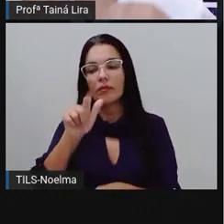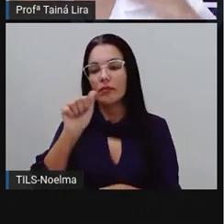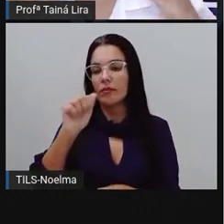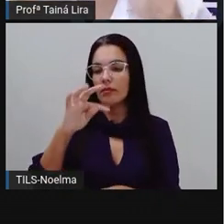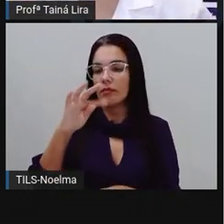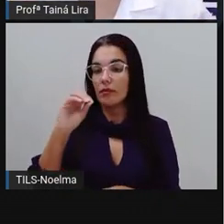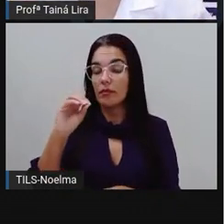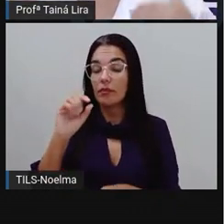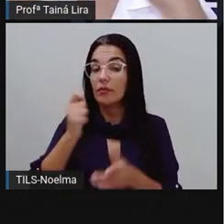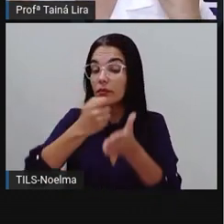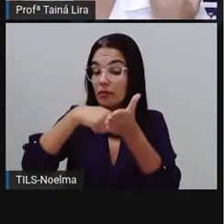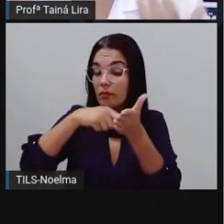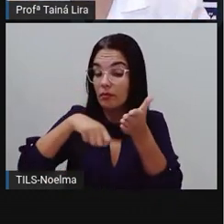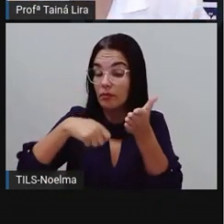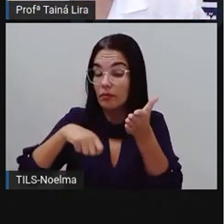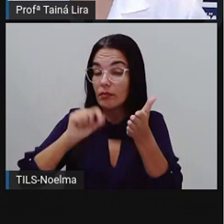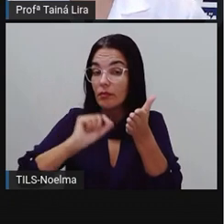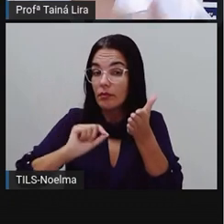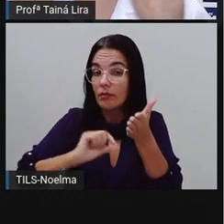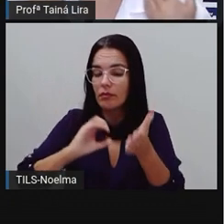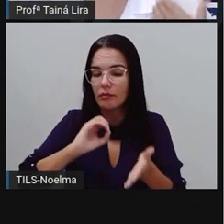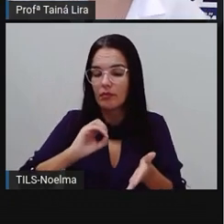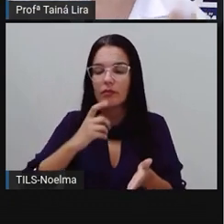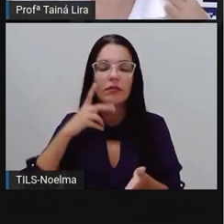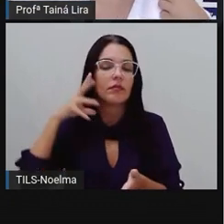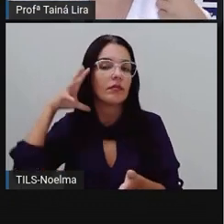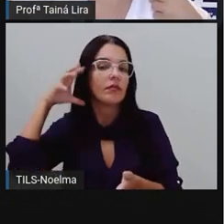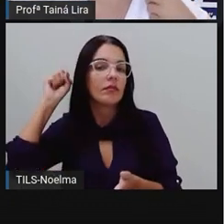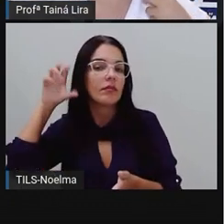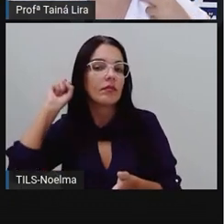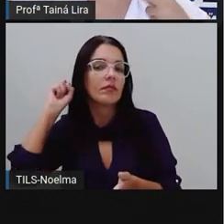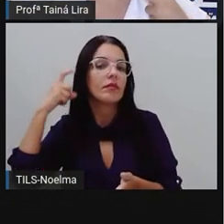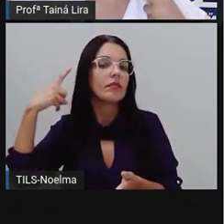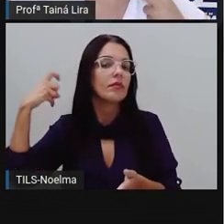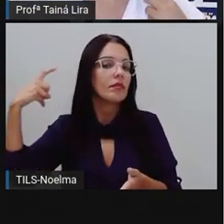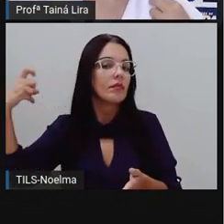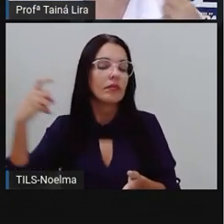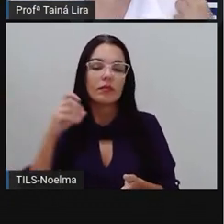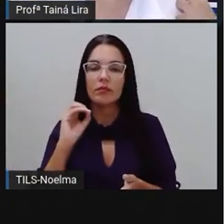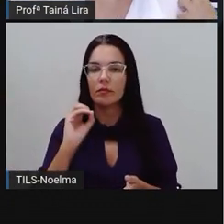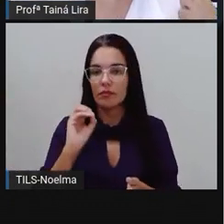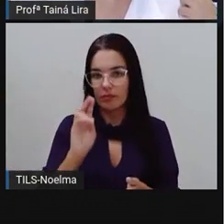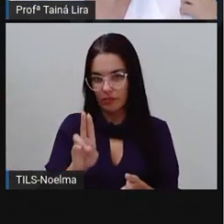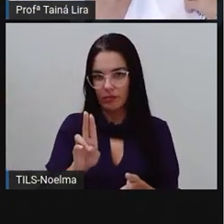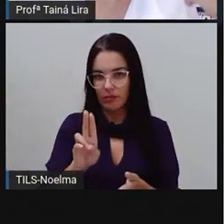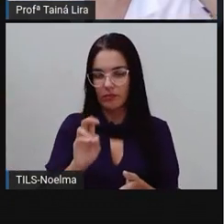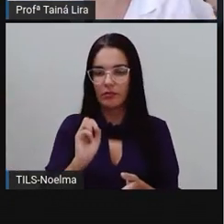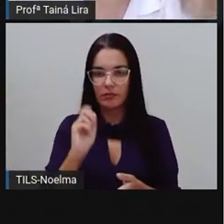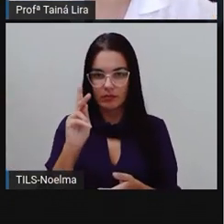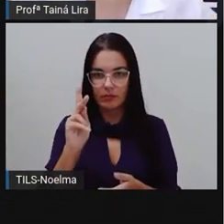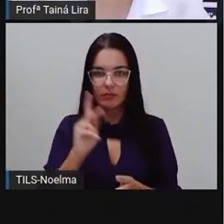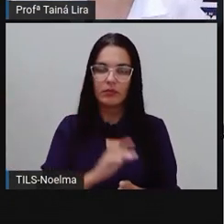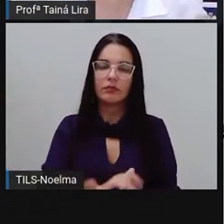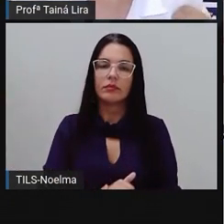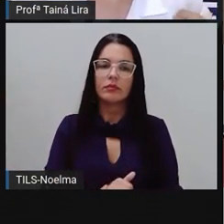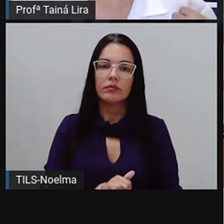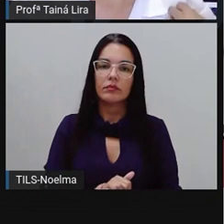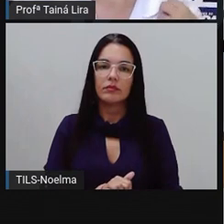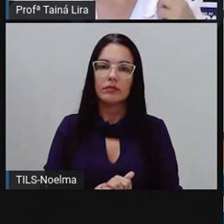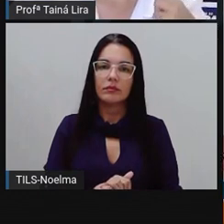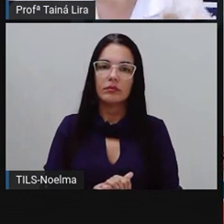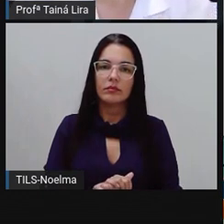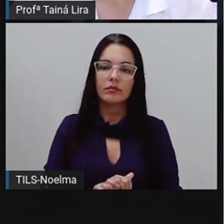nós pronunciamos como se tivesse um u, mas na verdade tem uma letra o, tá certo? Então, olha lá,